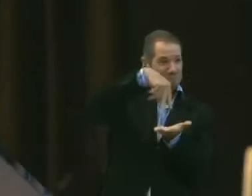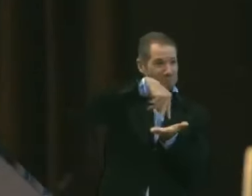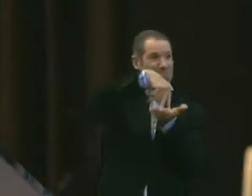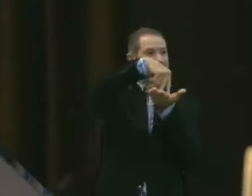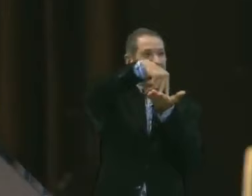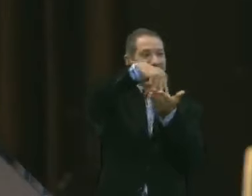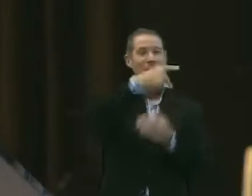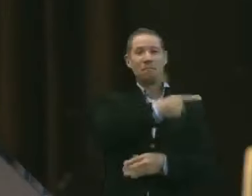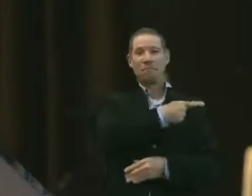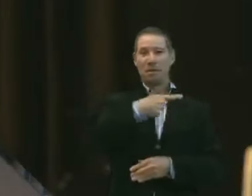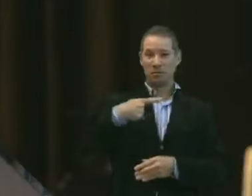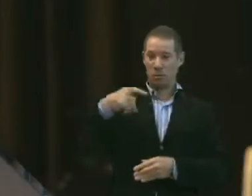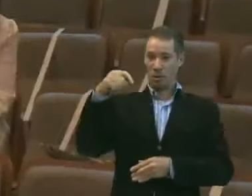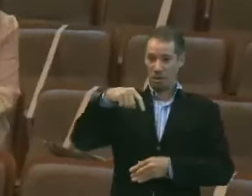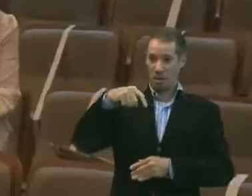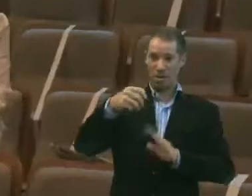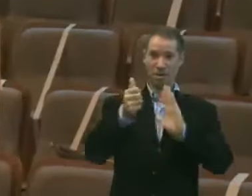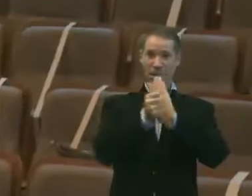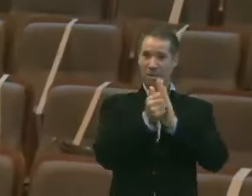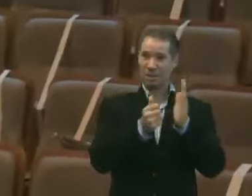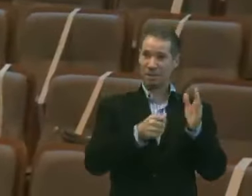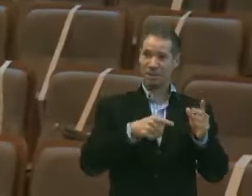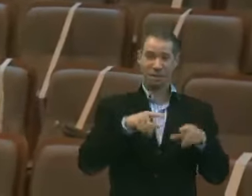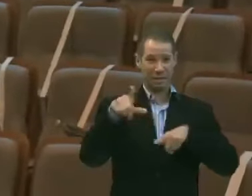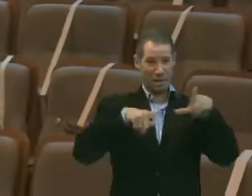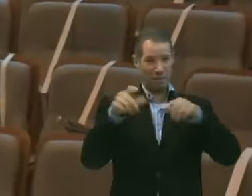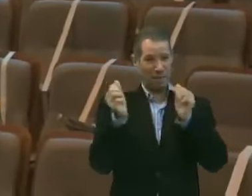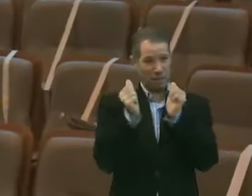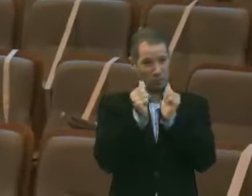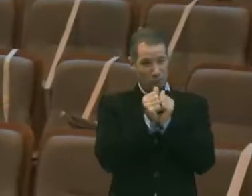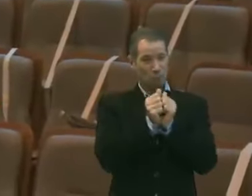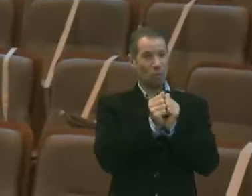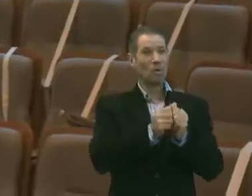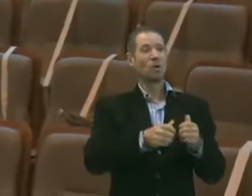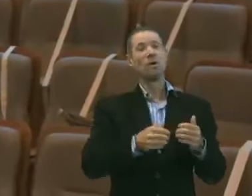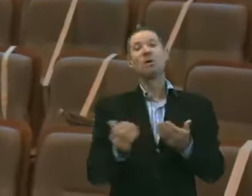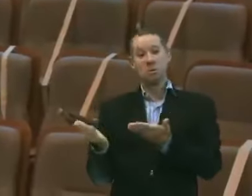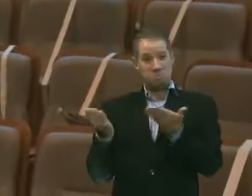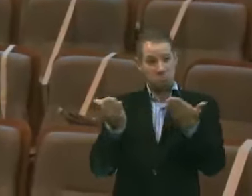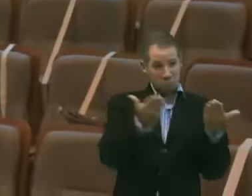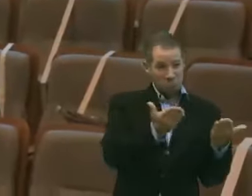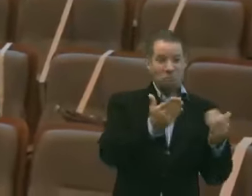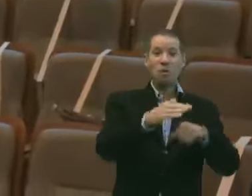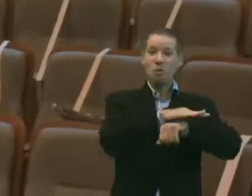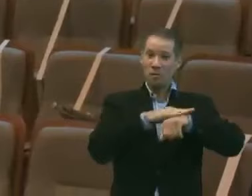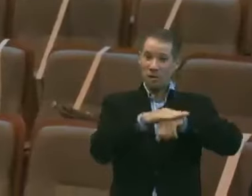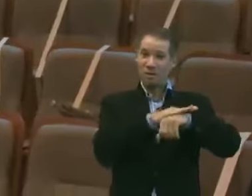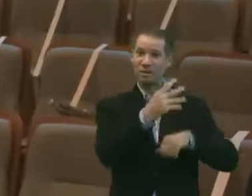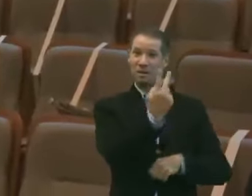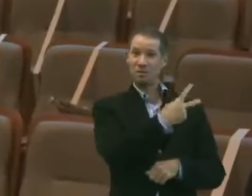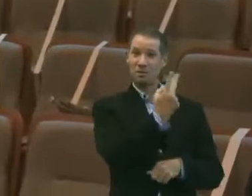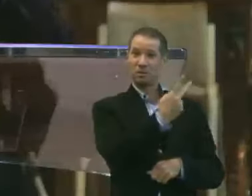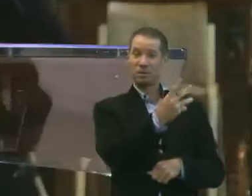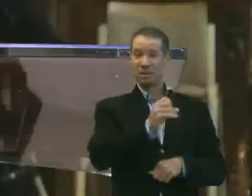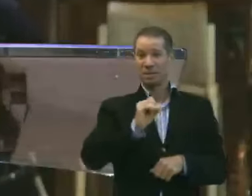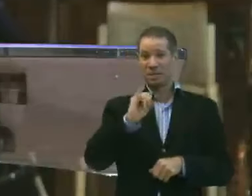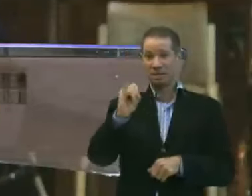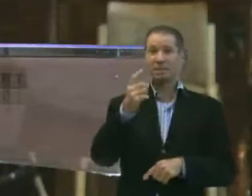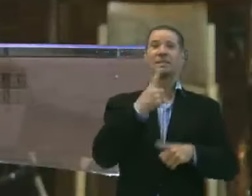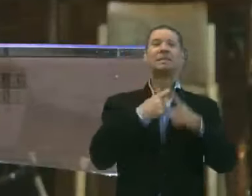Casal pastoral aqui da nossa igreja, que trabalham comigo. Então vocês podem conversar com eles, se você